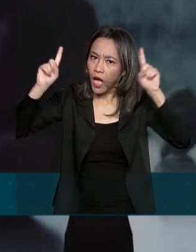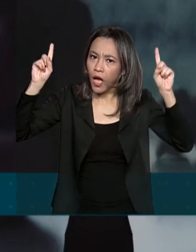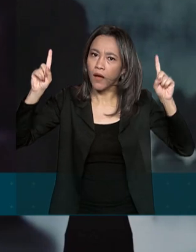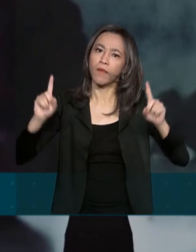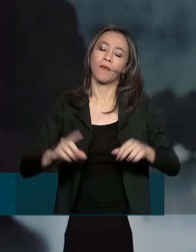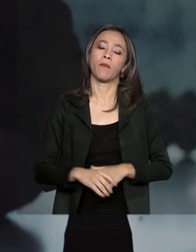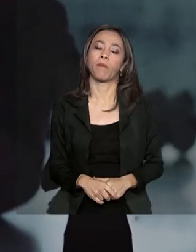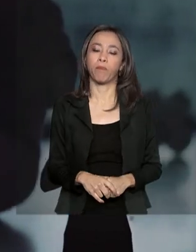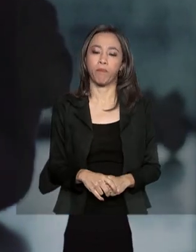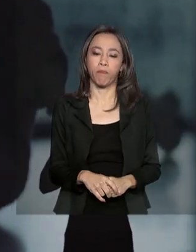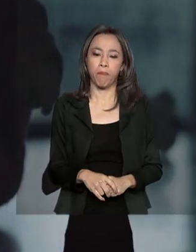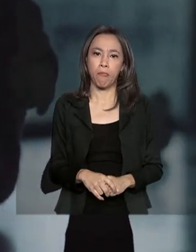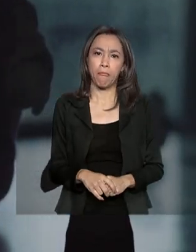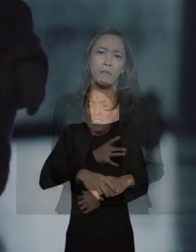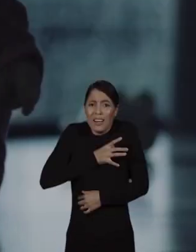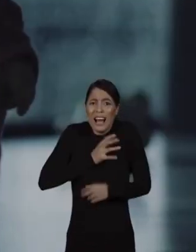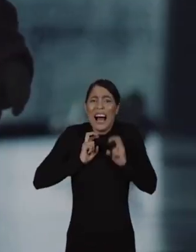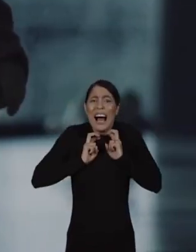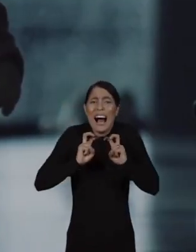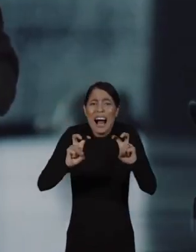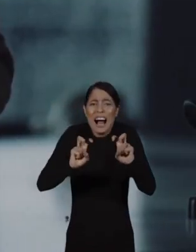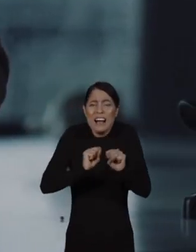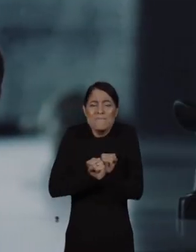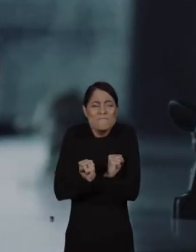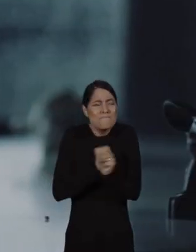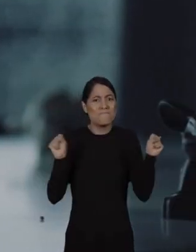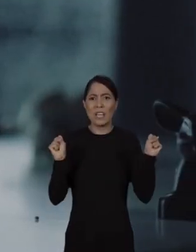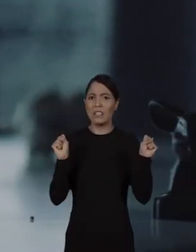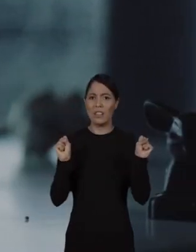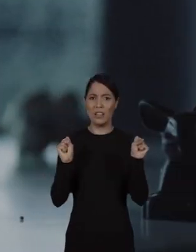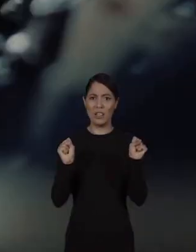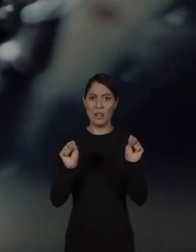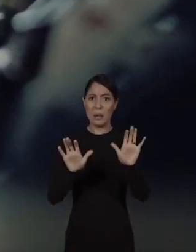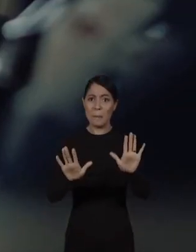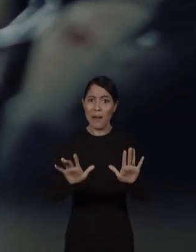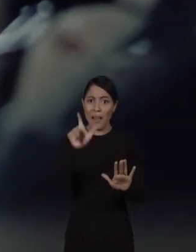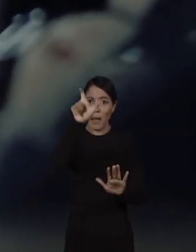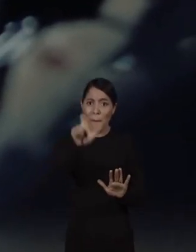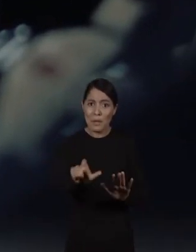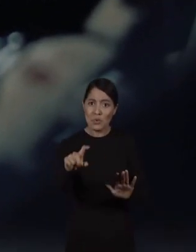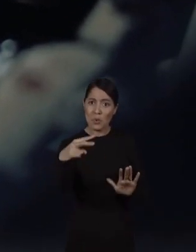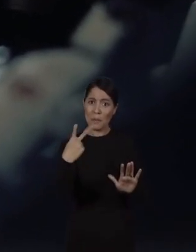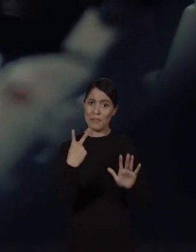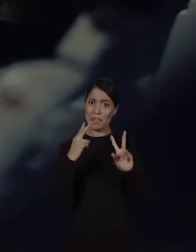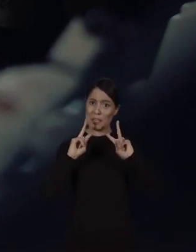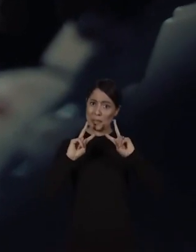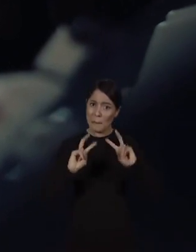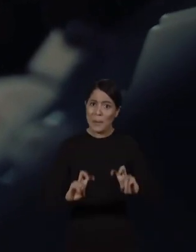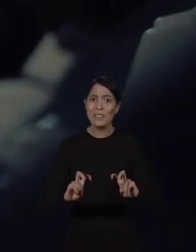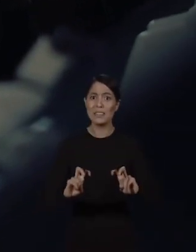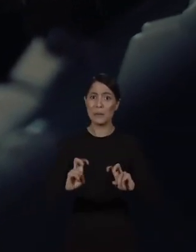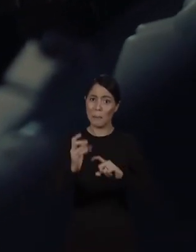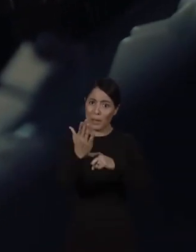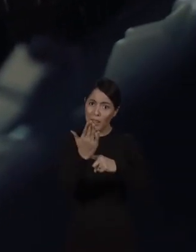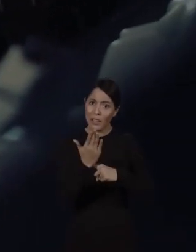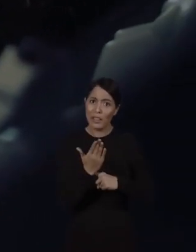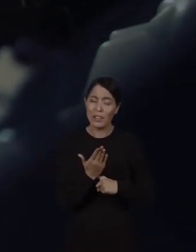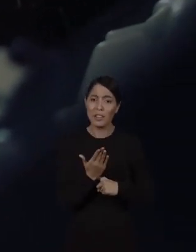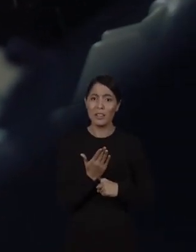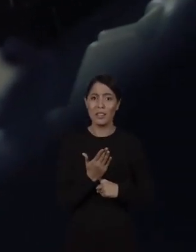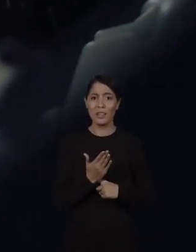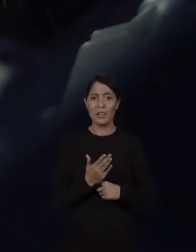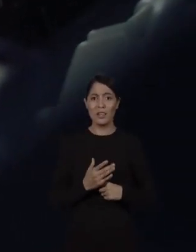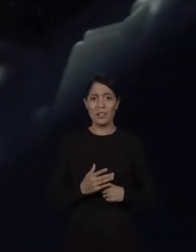Eu sinto medo, muito medo, mas eu não posso acreditar. Se pelo menos alguém me visse e